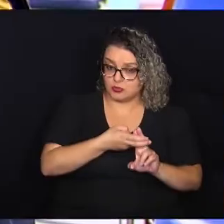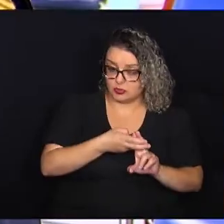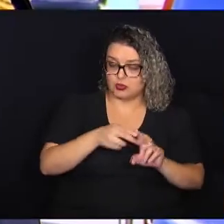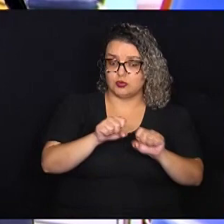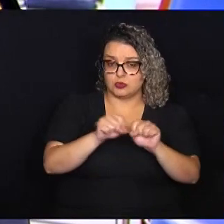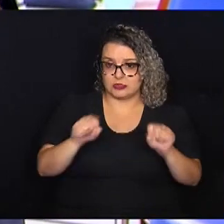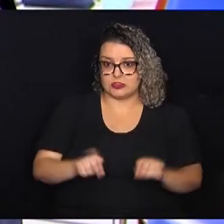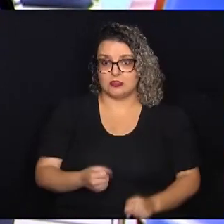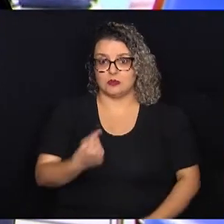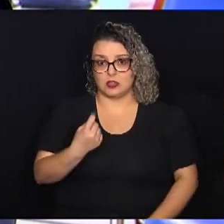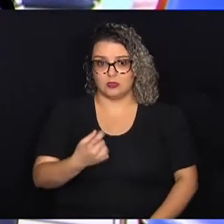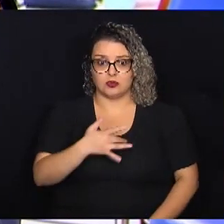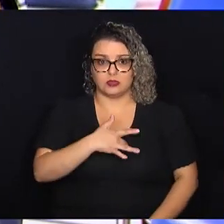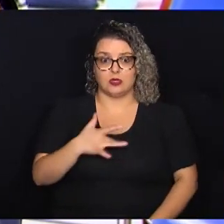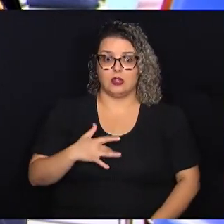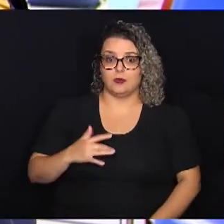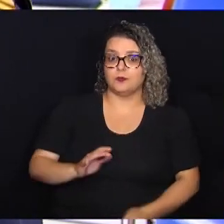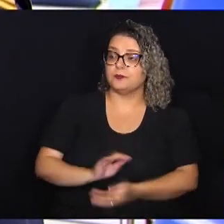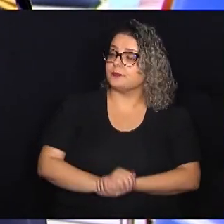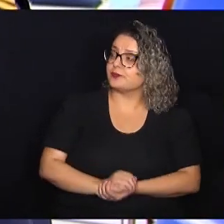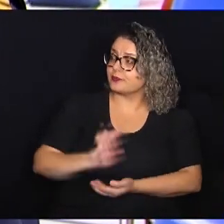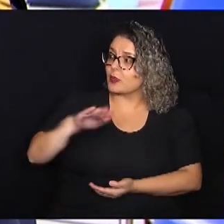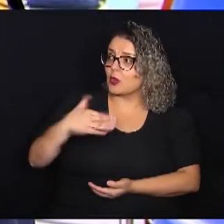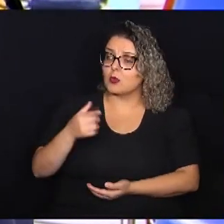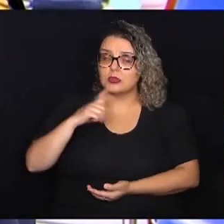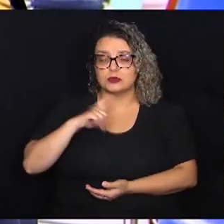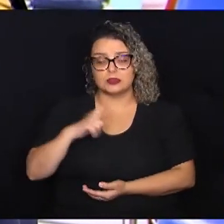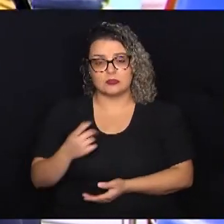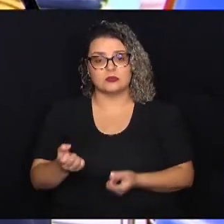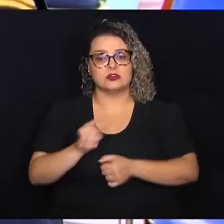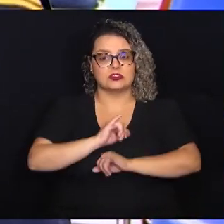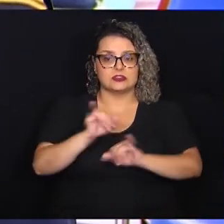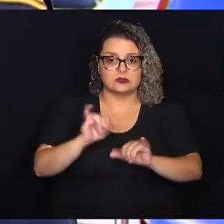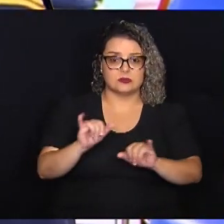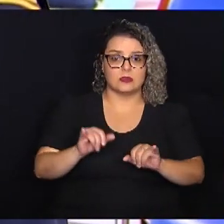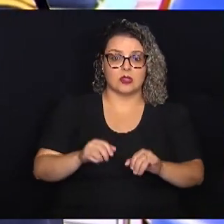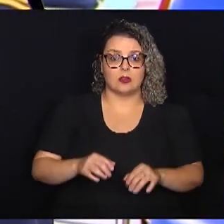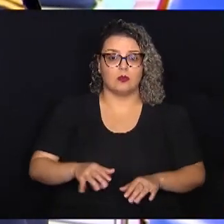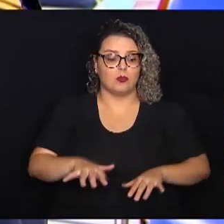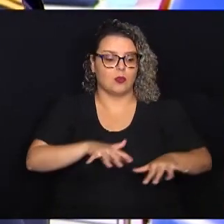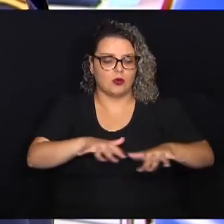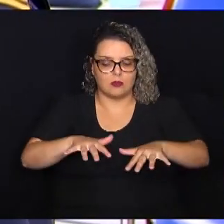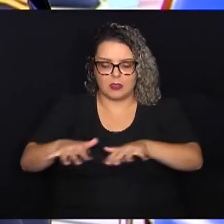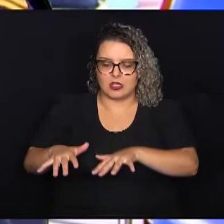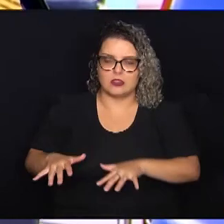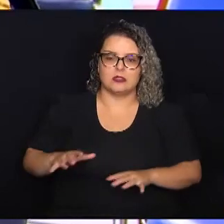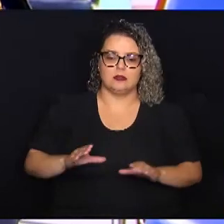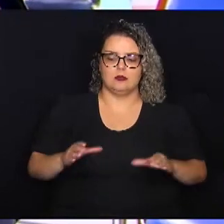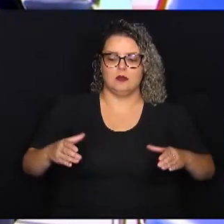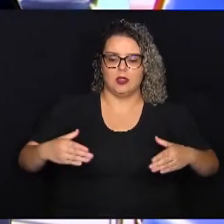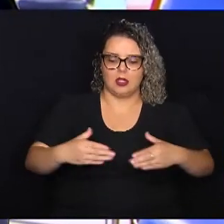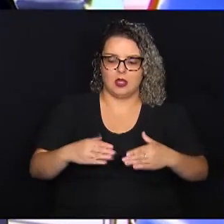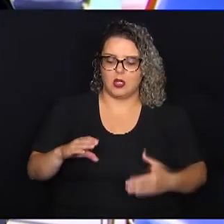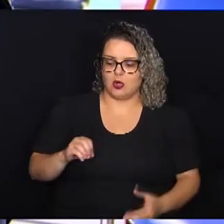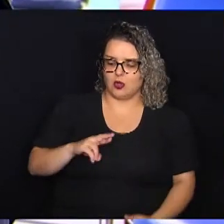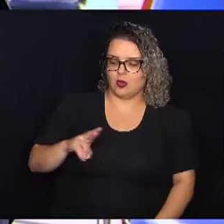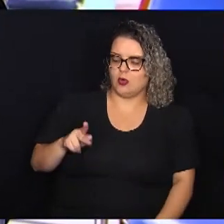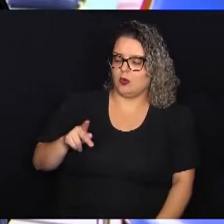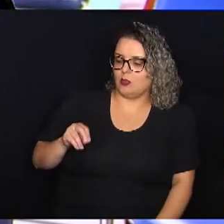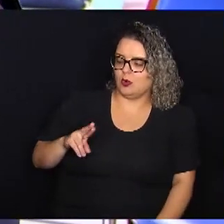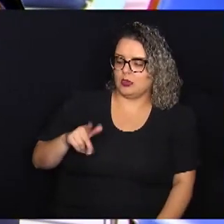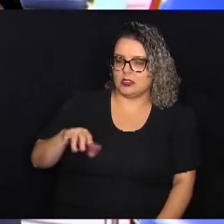de Saúde. Então, quando a gente tem essa notícia, nós mobilizamos a nossa corporação para contribuir com a sociedade de uma outra maneira,